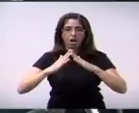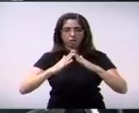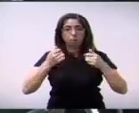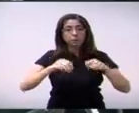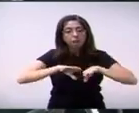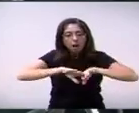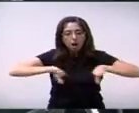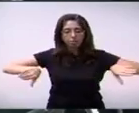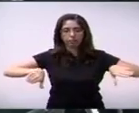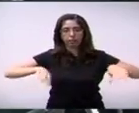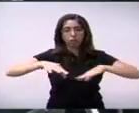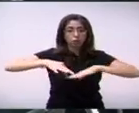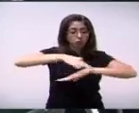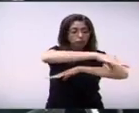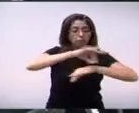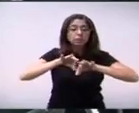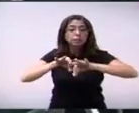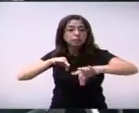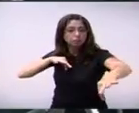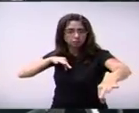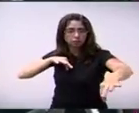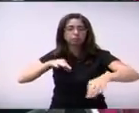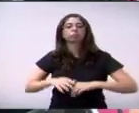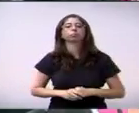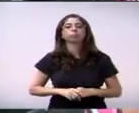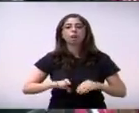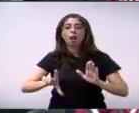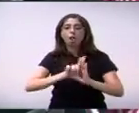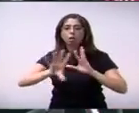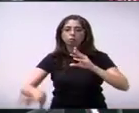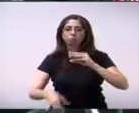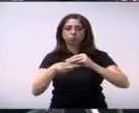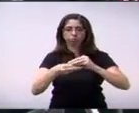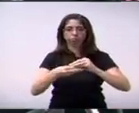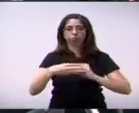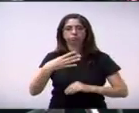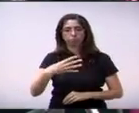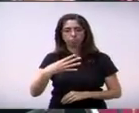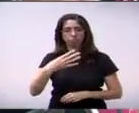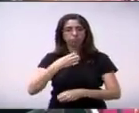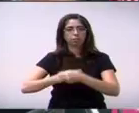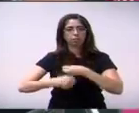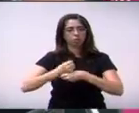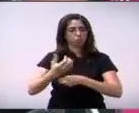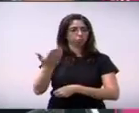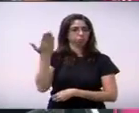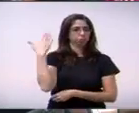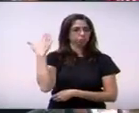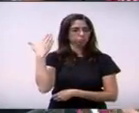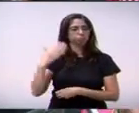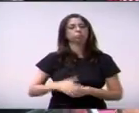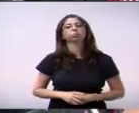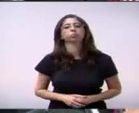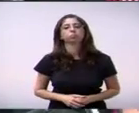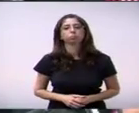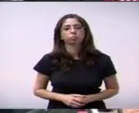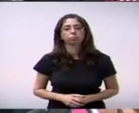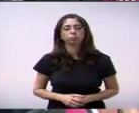projeto de lei complementar 4,15, por tratamento acústico.